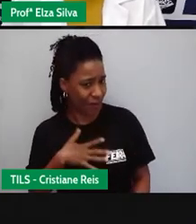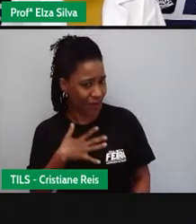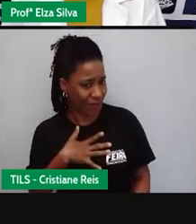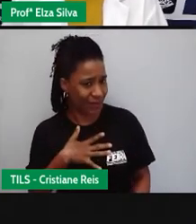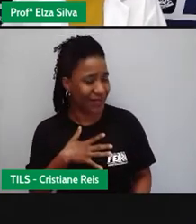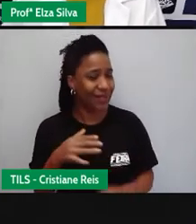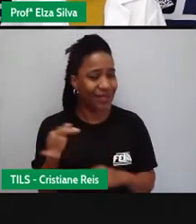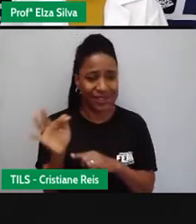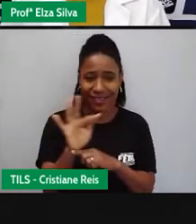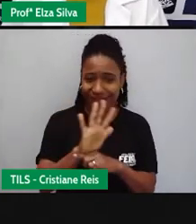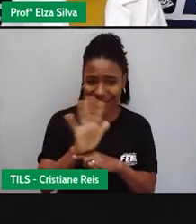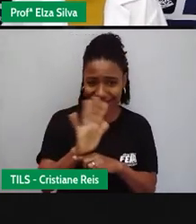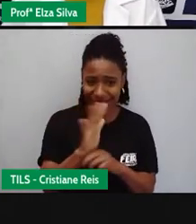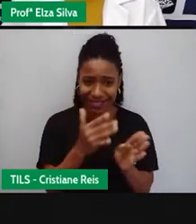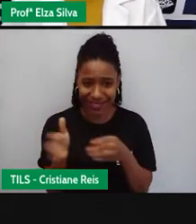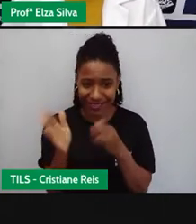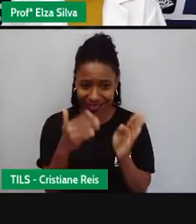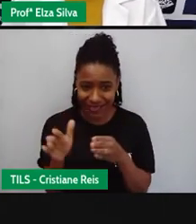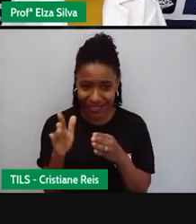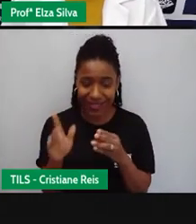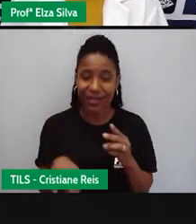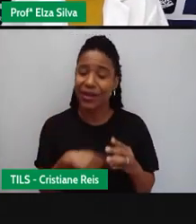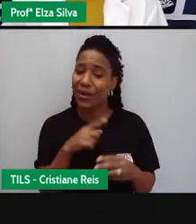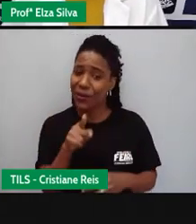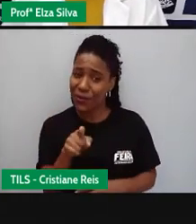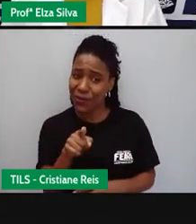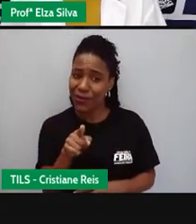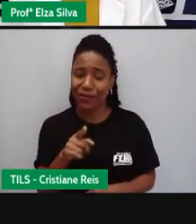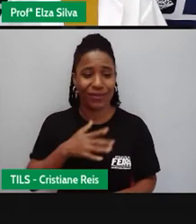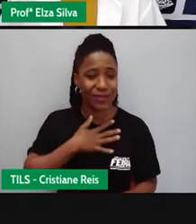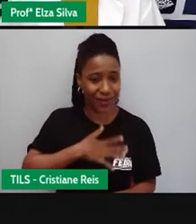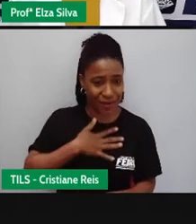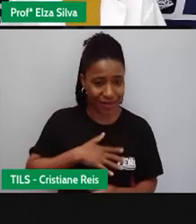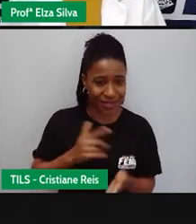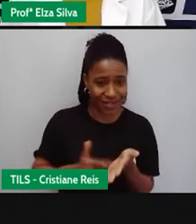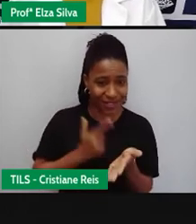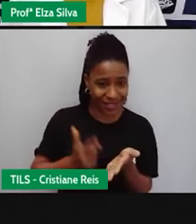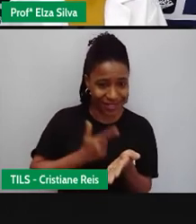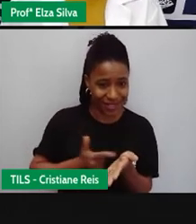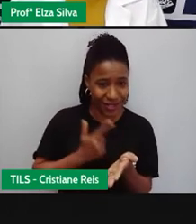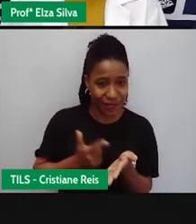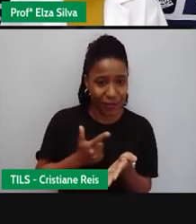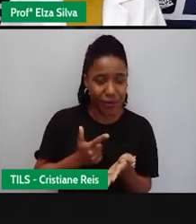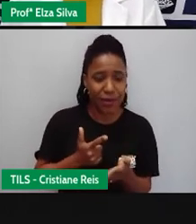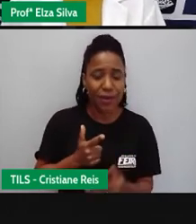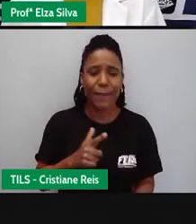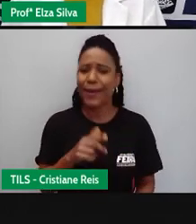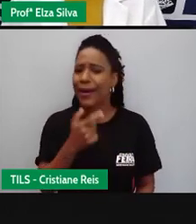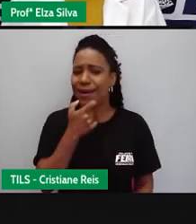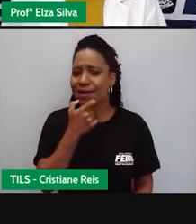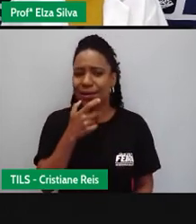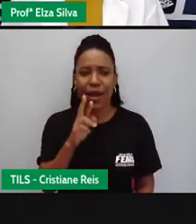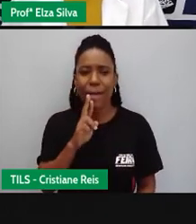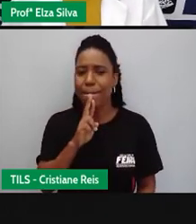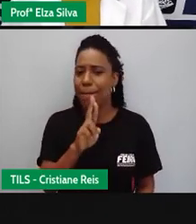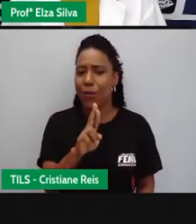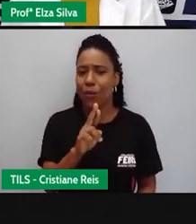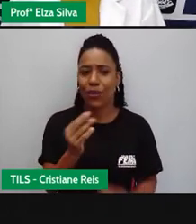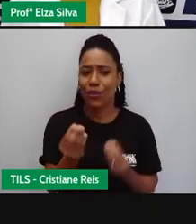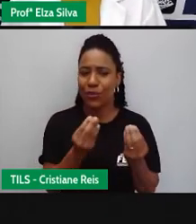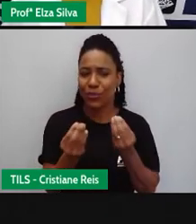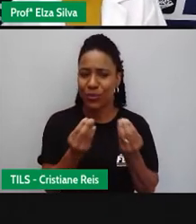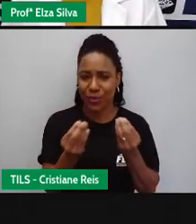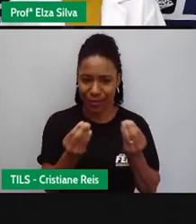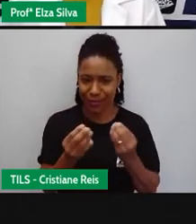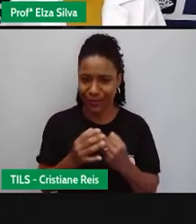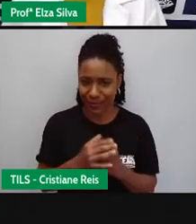books? Você gosta de livros? Como então você responderia em inglês a essas perguntas? Caso sua